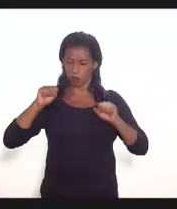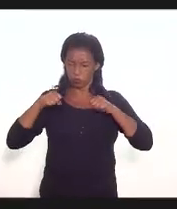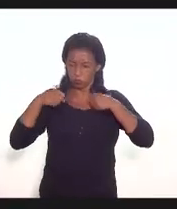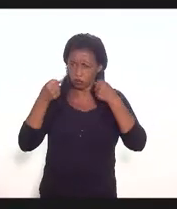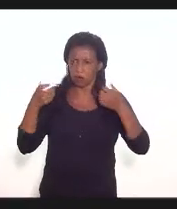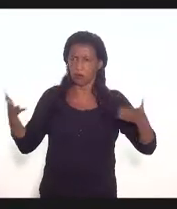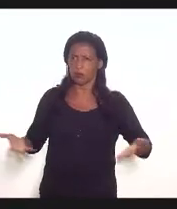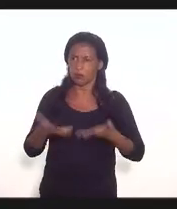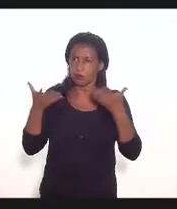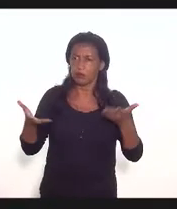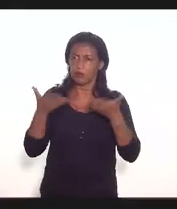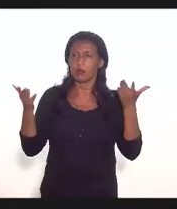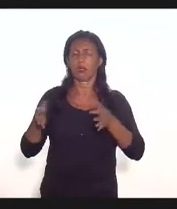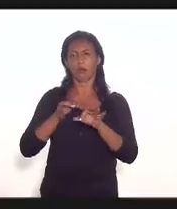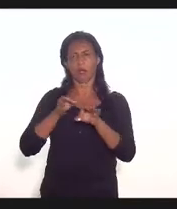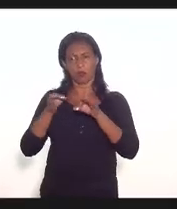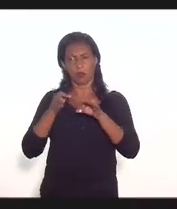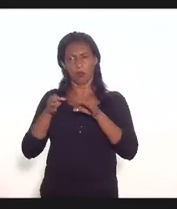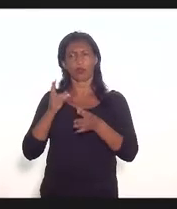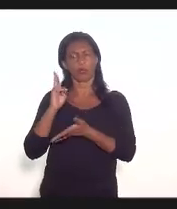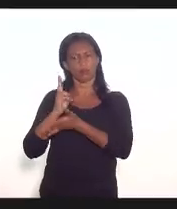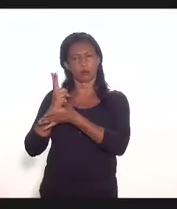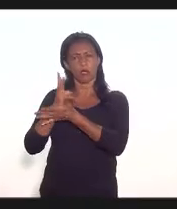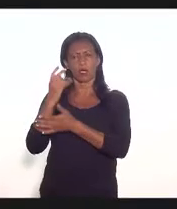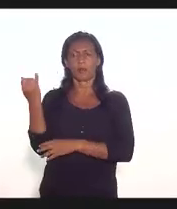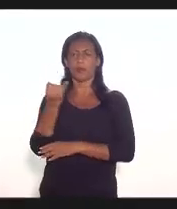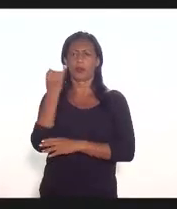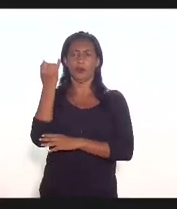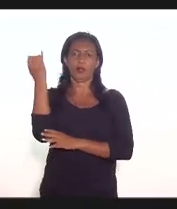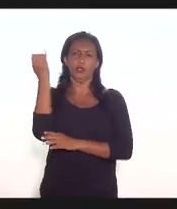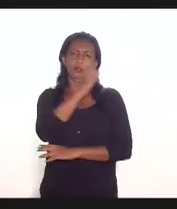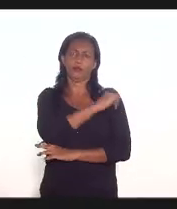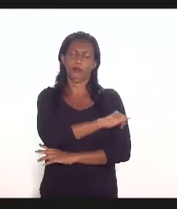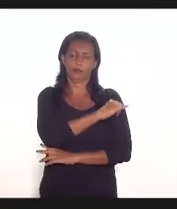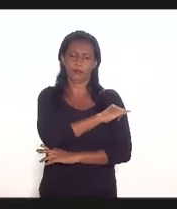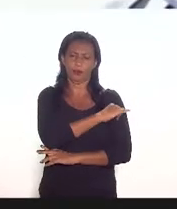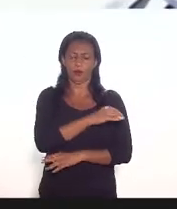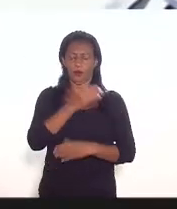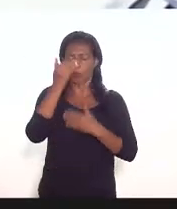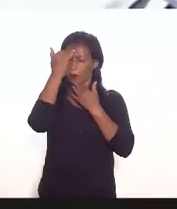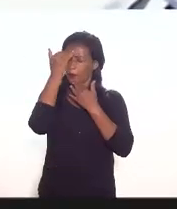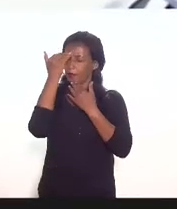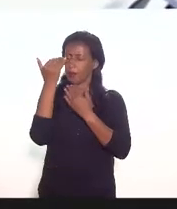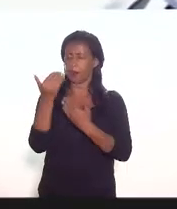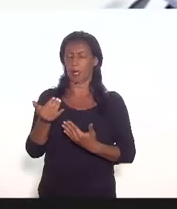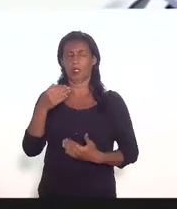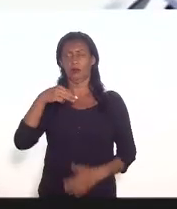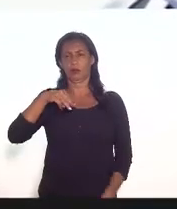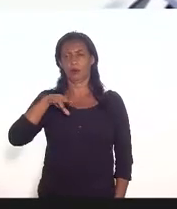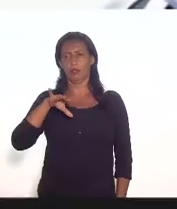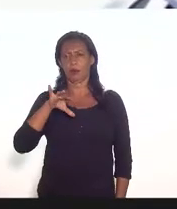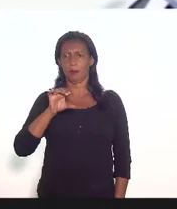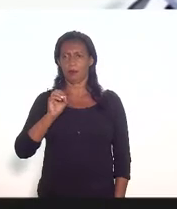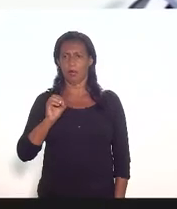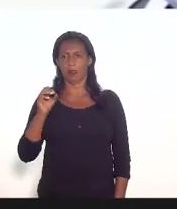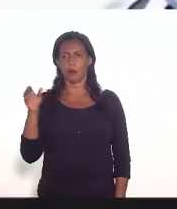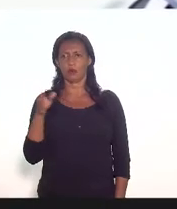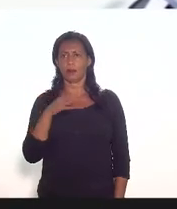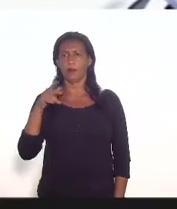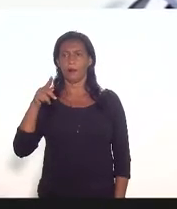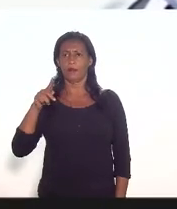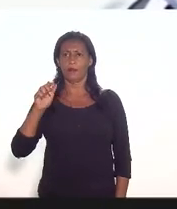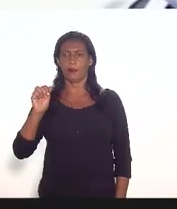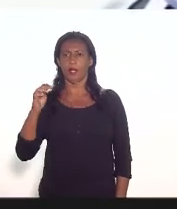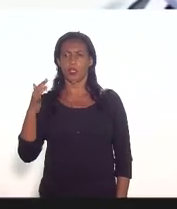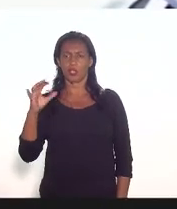que esse projeto avance é muito importante para estado do Rio de Janeiro muito obrigado deputado Márcio Pacheco pergunto ao deputado